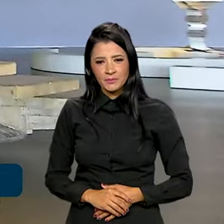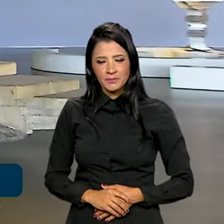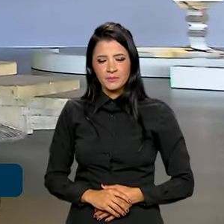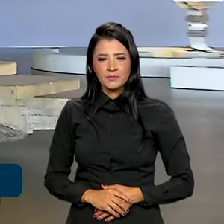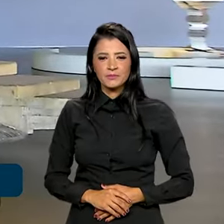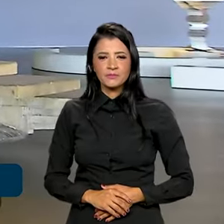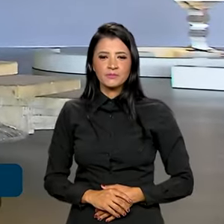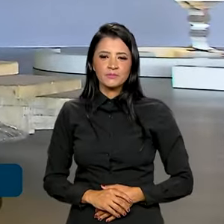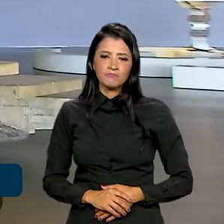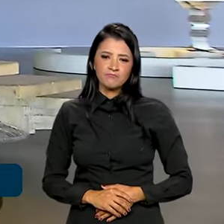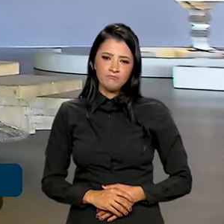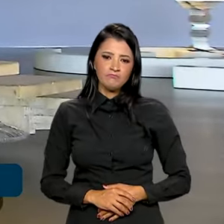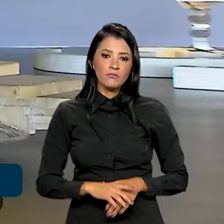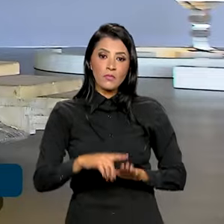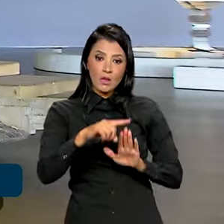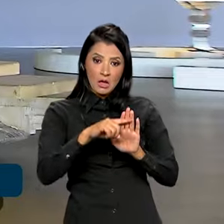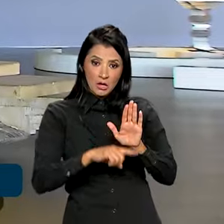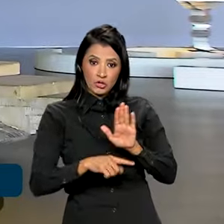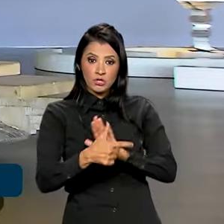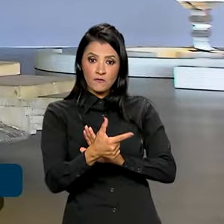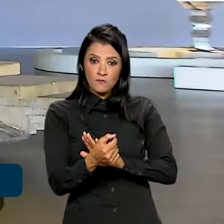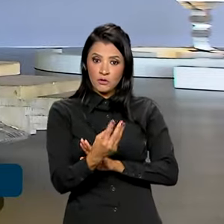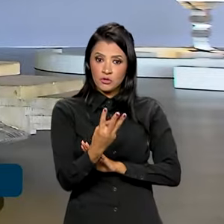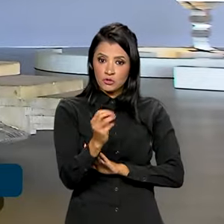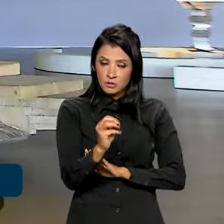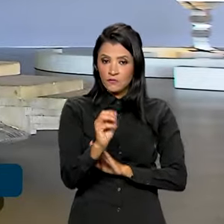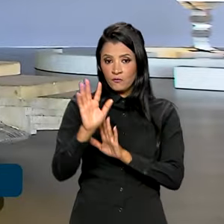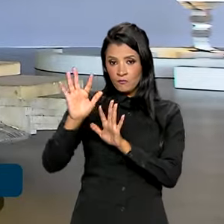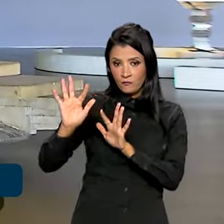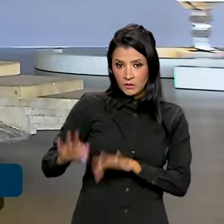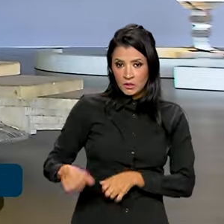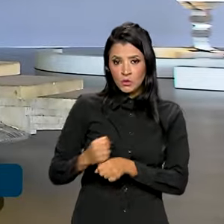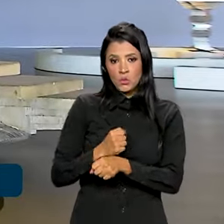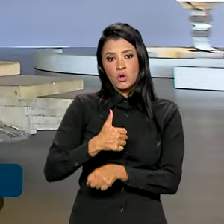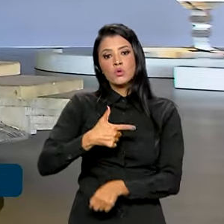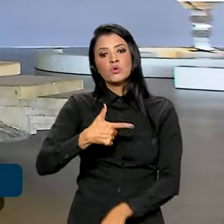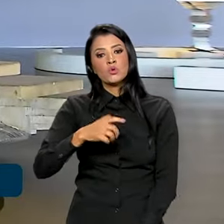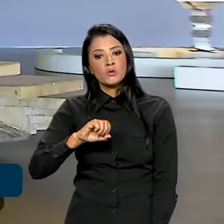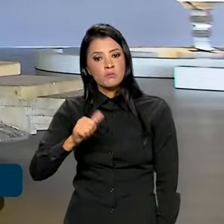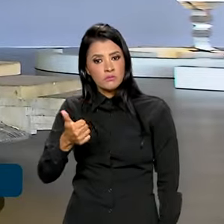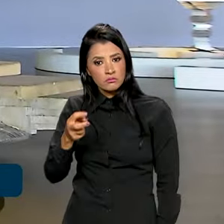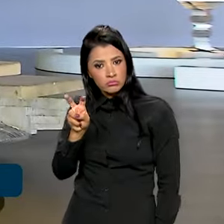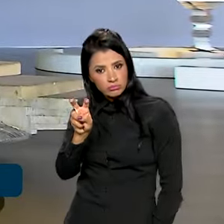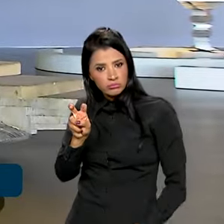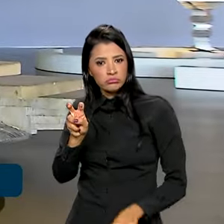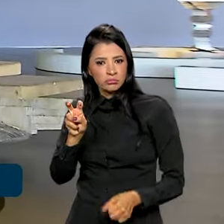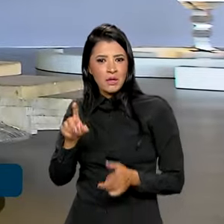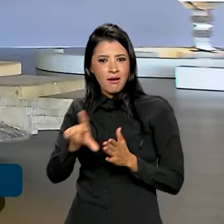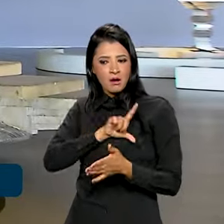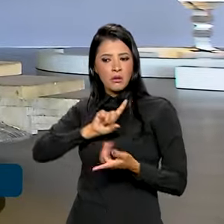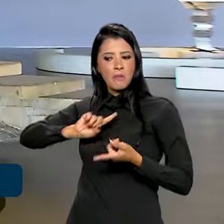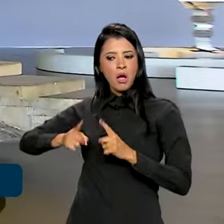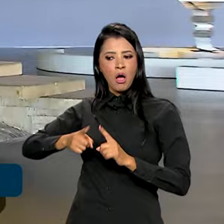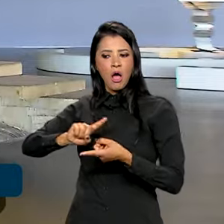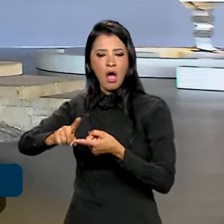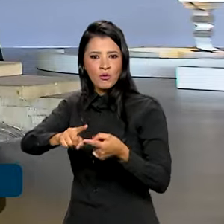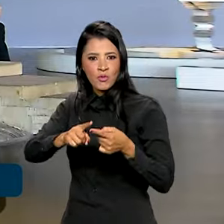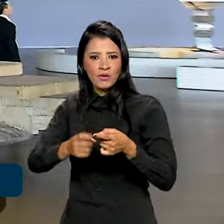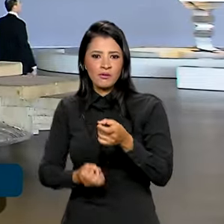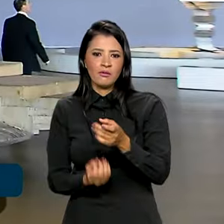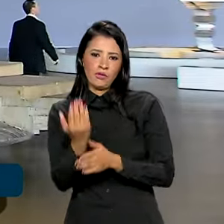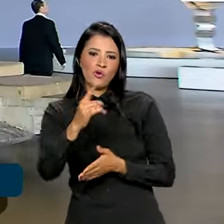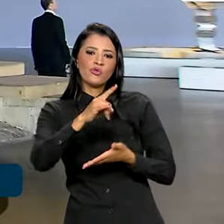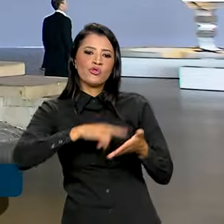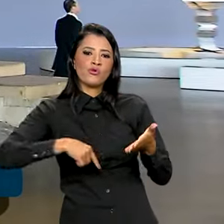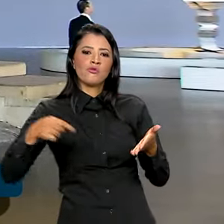A Agenda 2030 foi concluída em 2015, após negociações que culminaram em